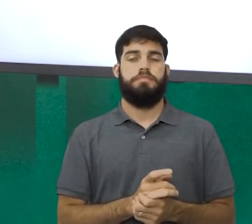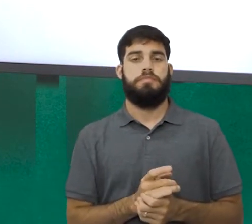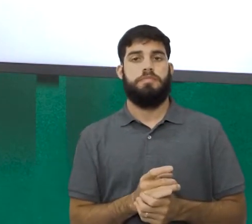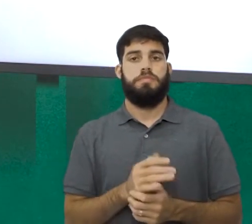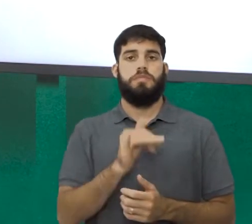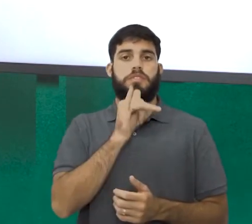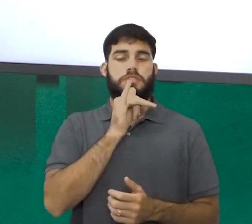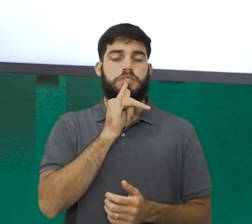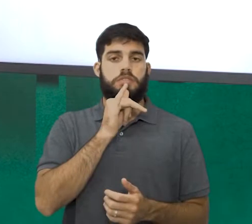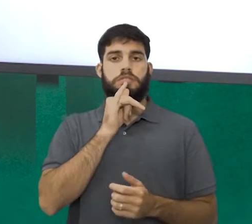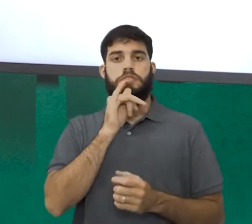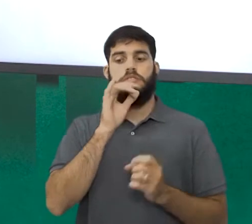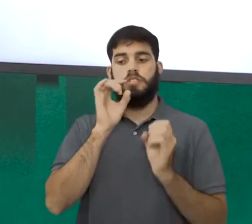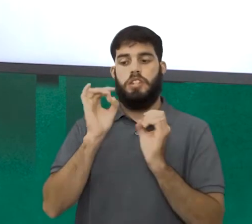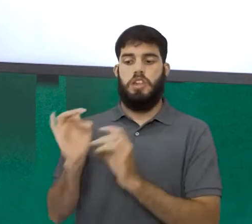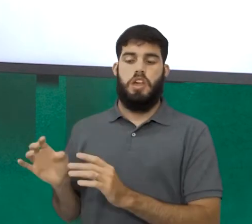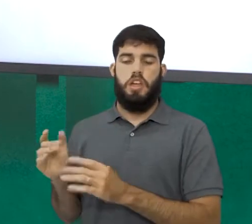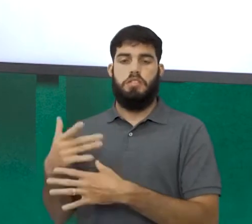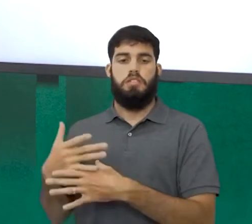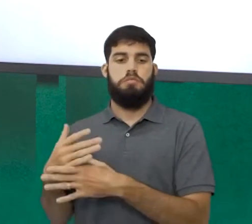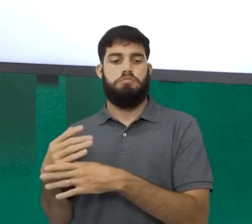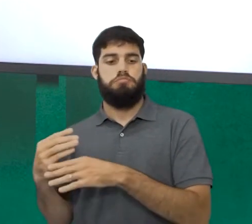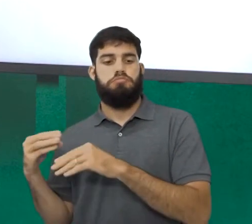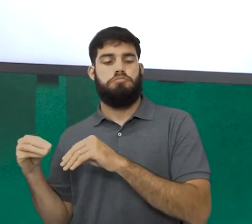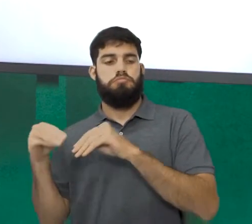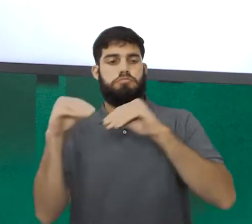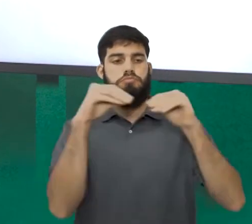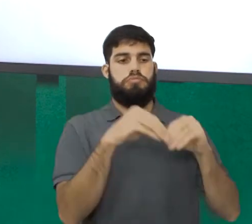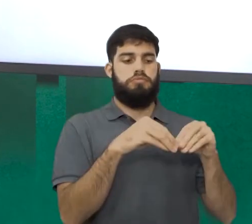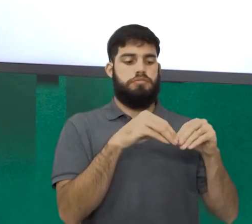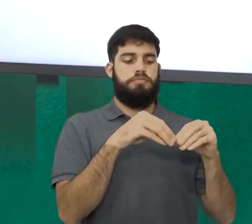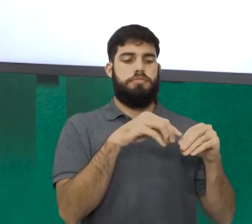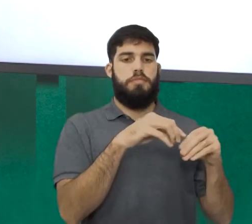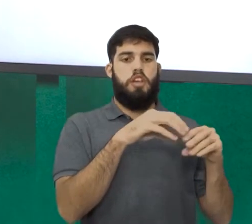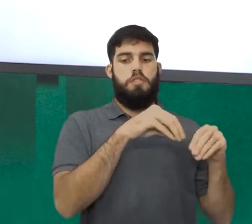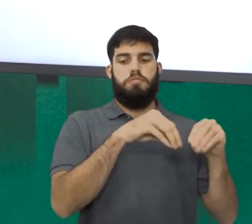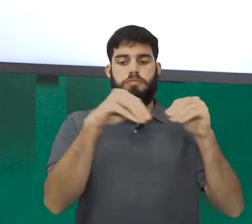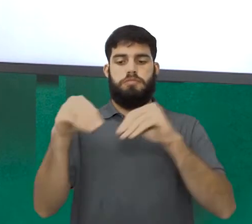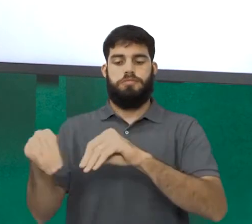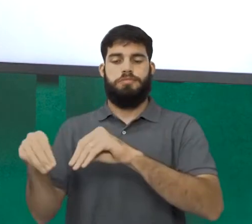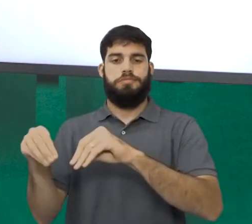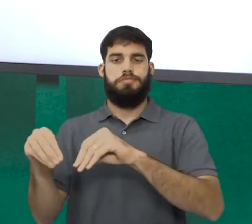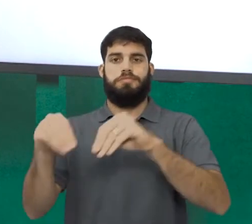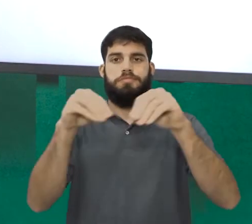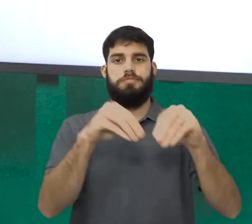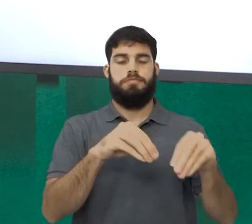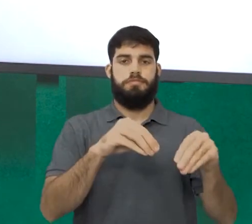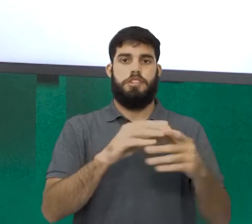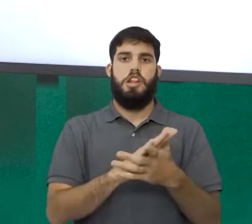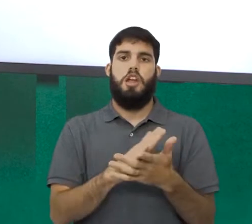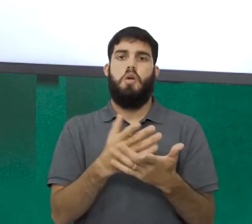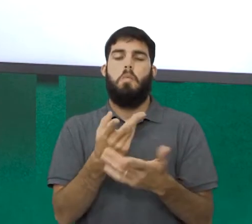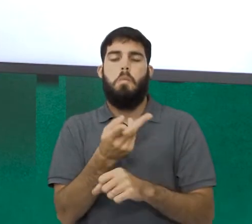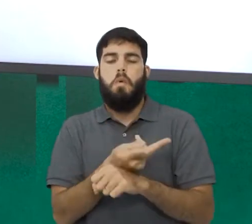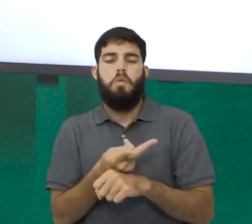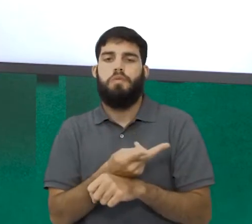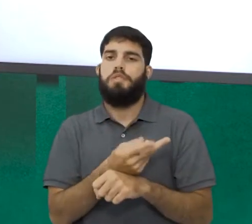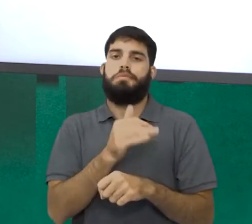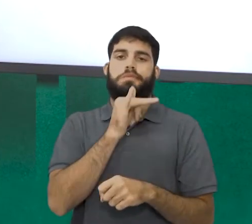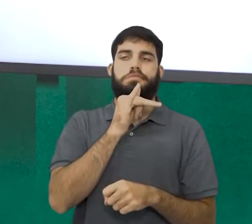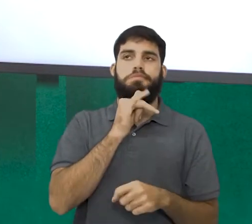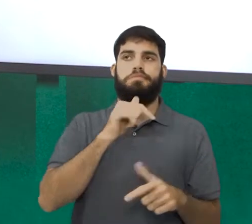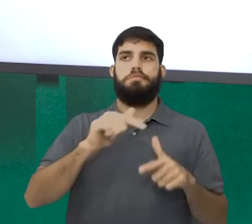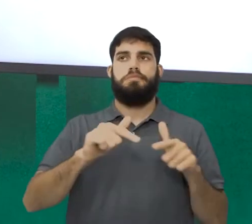deixando uma cidade para outra cidade, porque o que buscam? Oportunidades de ocupação e renda. E essas